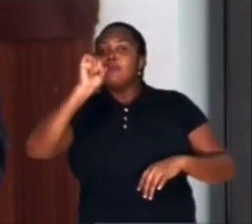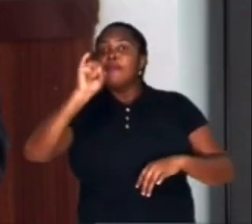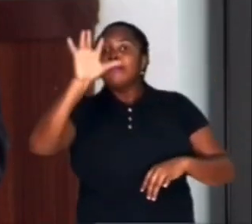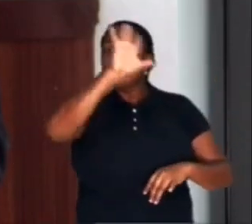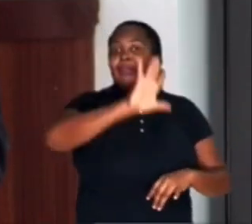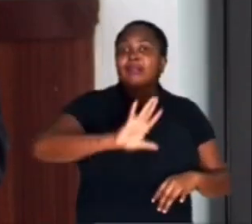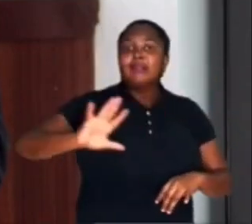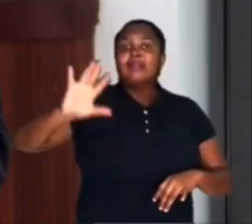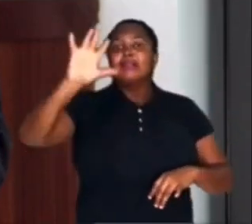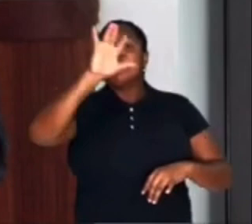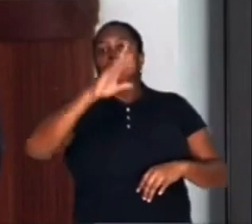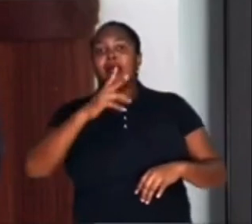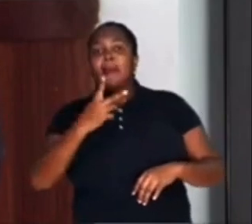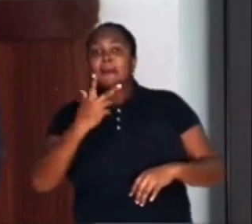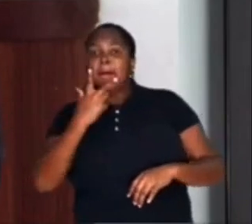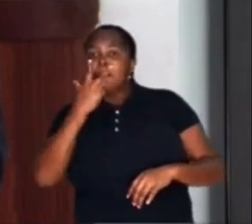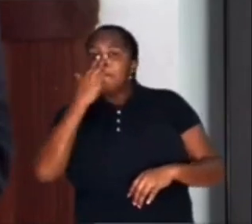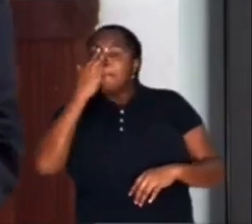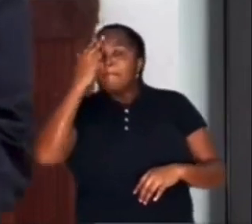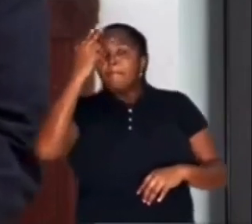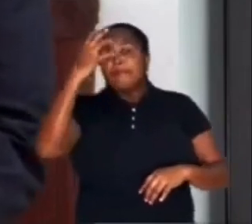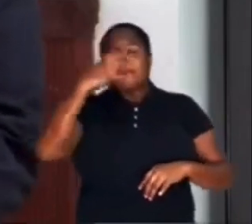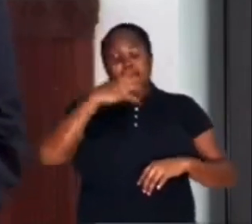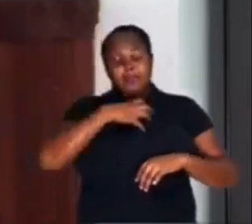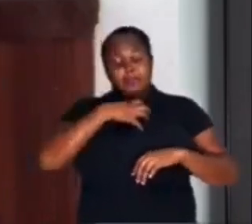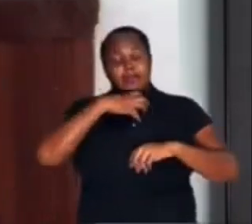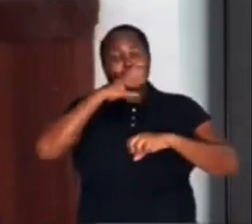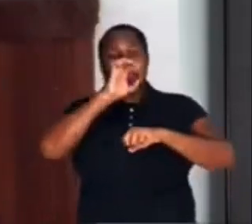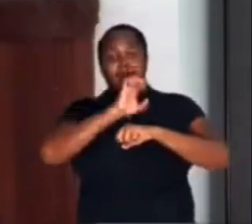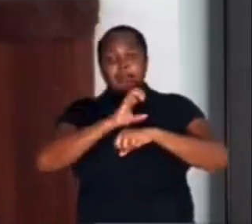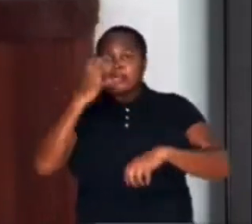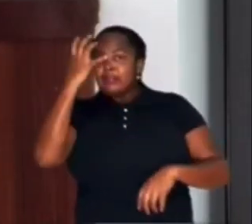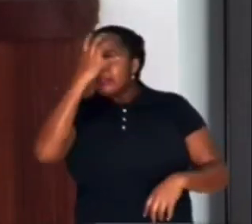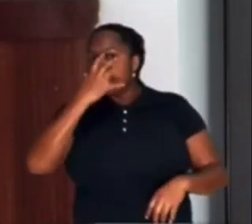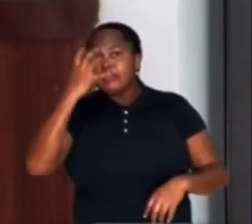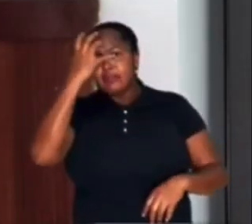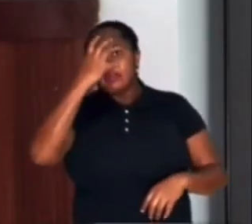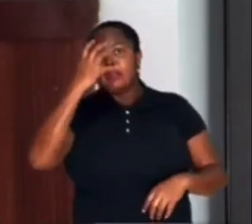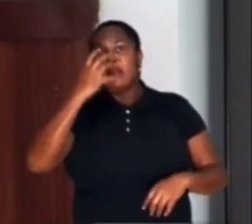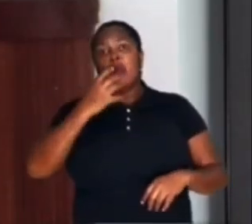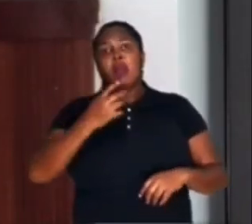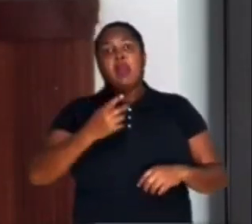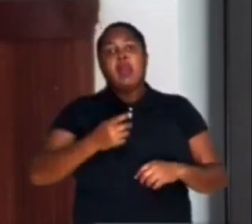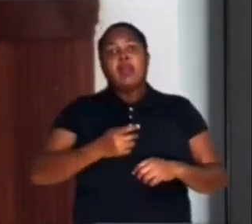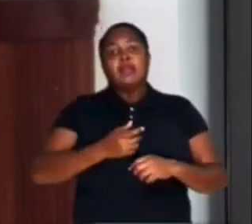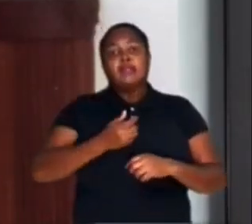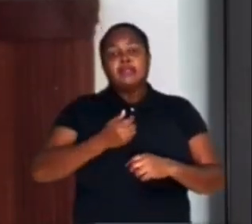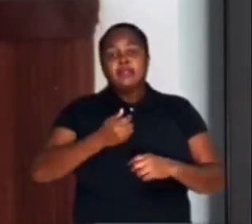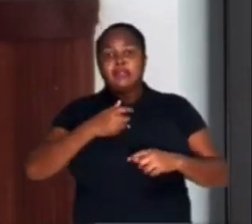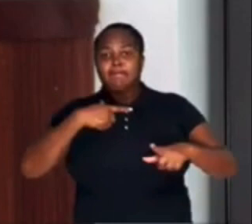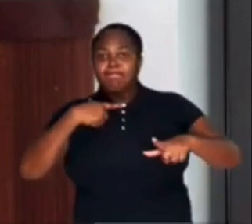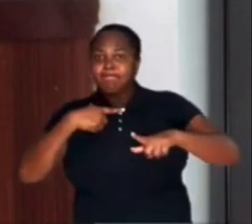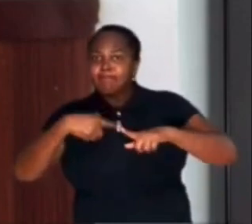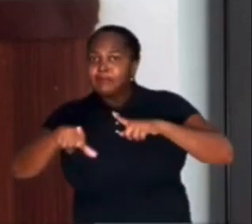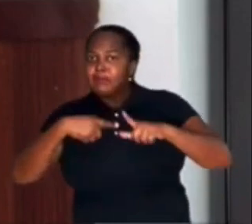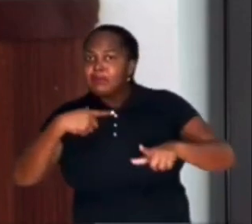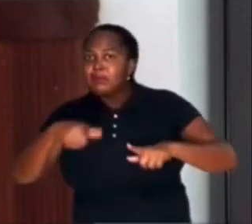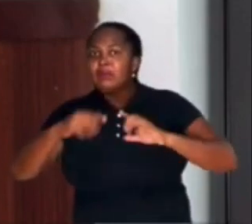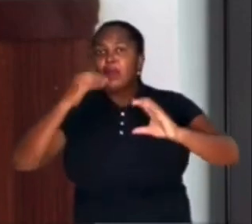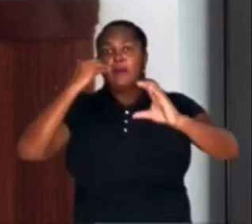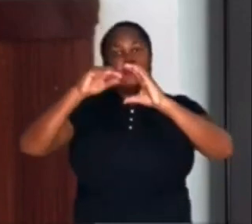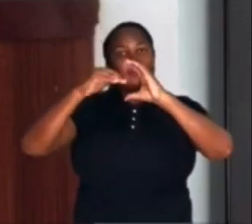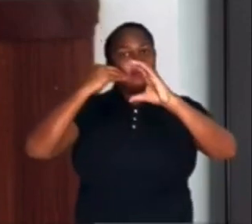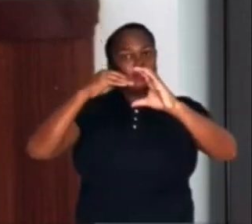permanente de alumbramento. O jornalismo investigativo que publiquei no decorrer